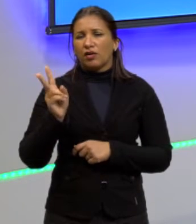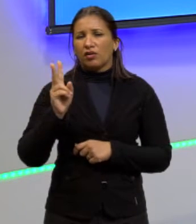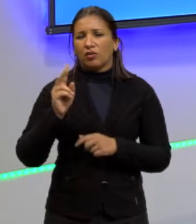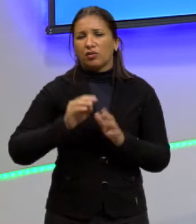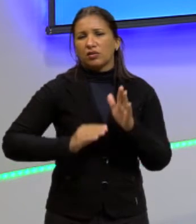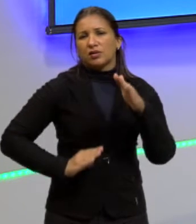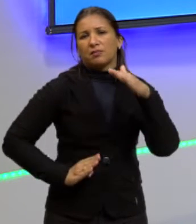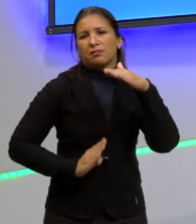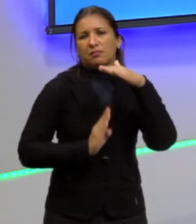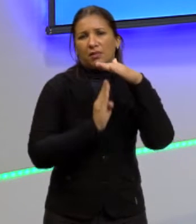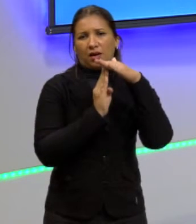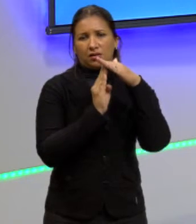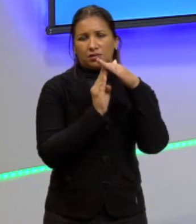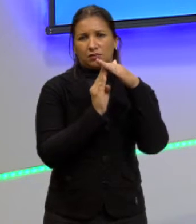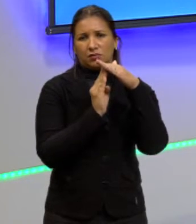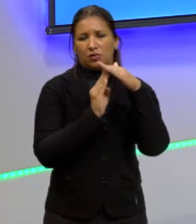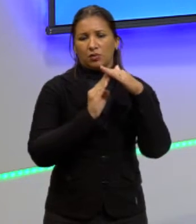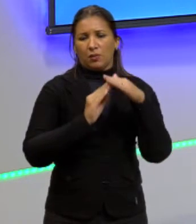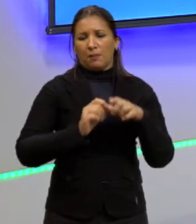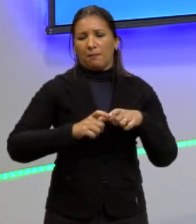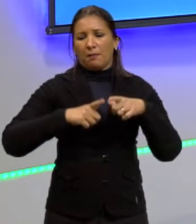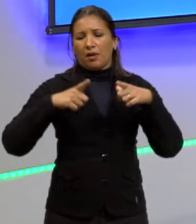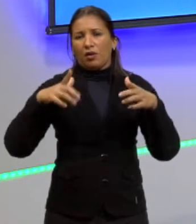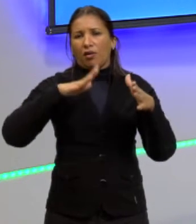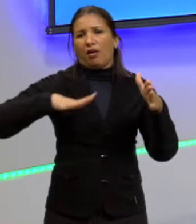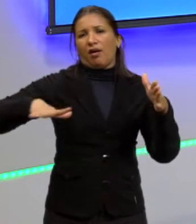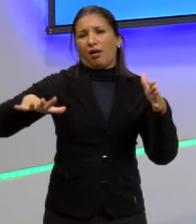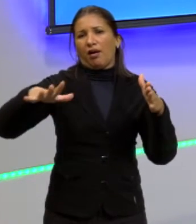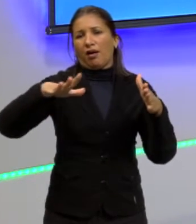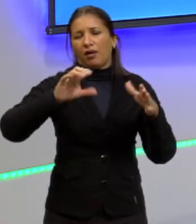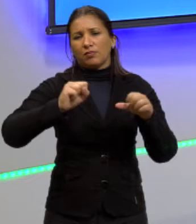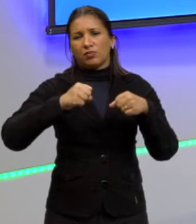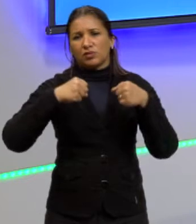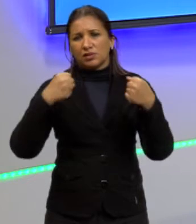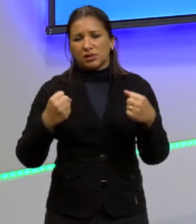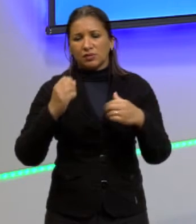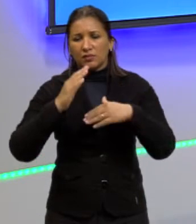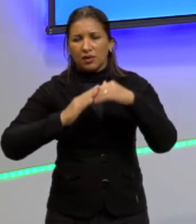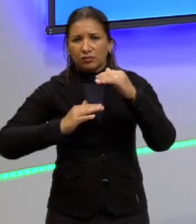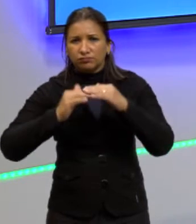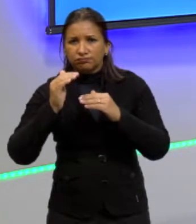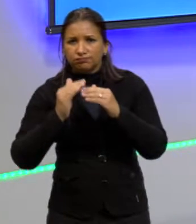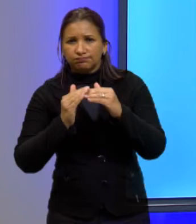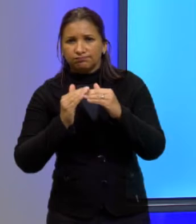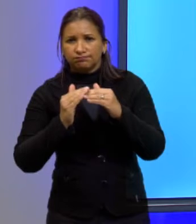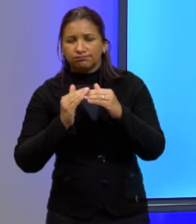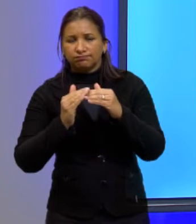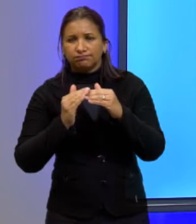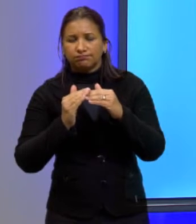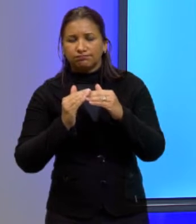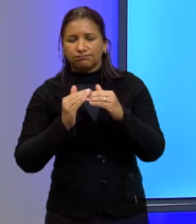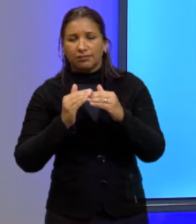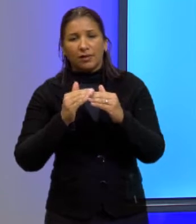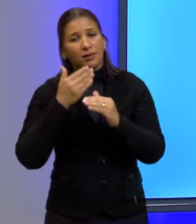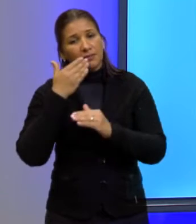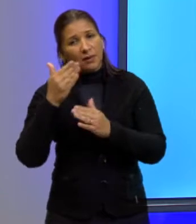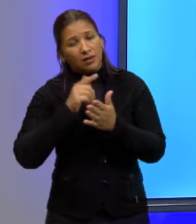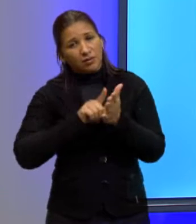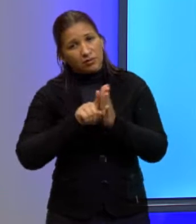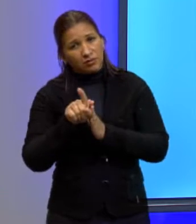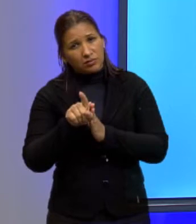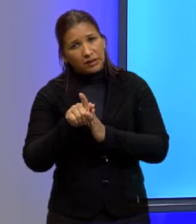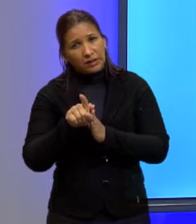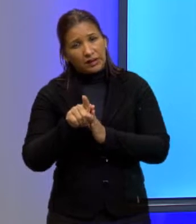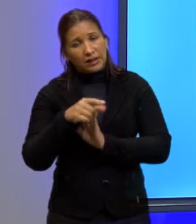máximo, né, porque é a maior área possível para o público. É isso que nos diz o enunciado. Então, eu vou calcular quem?